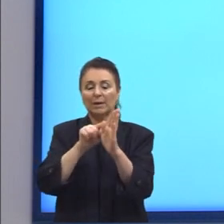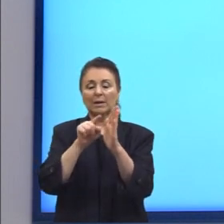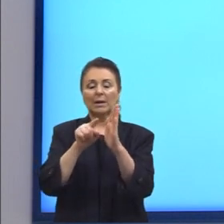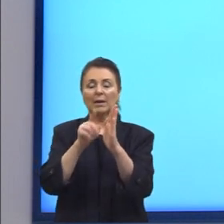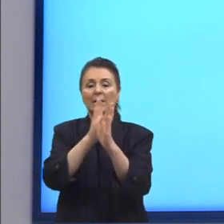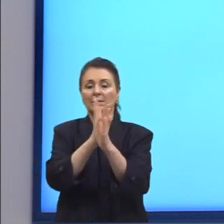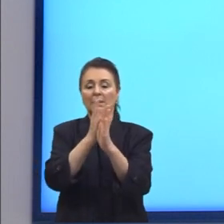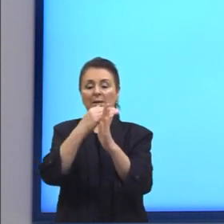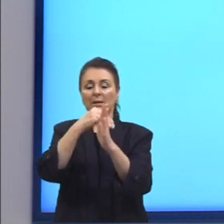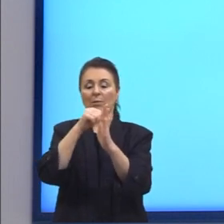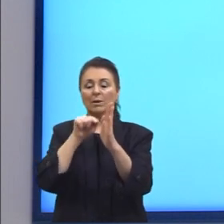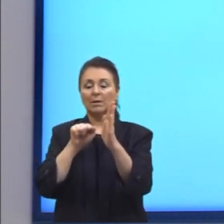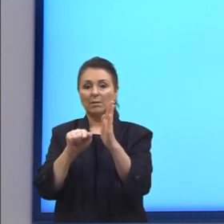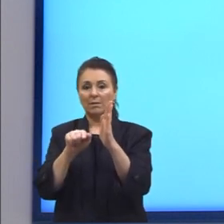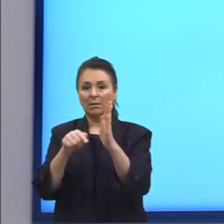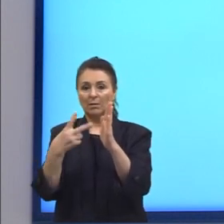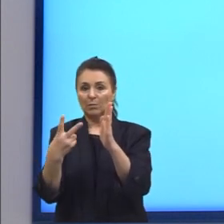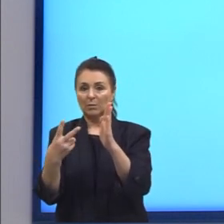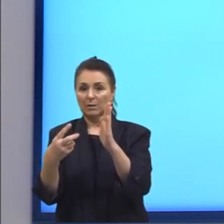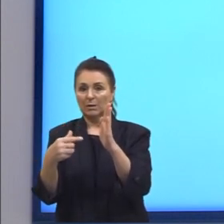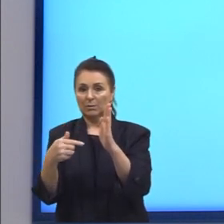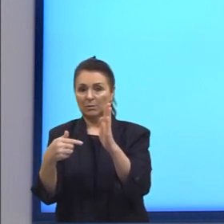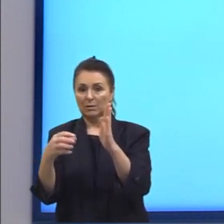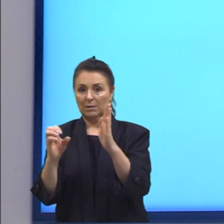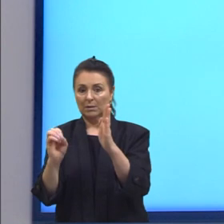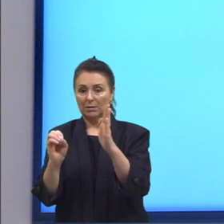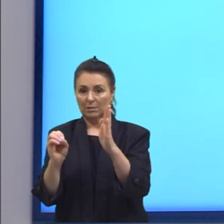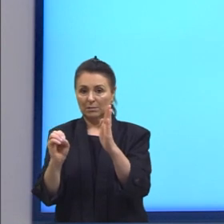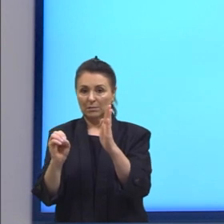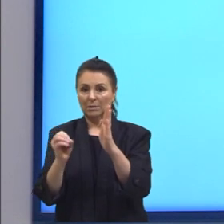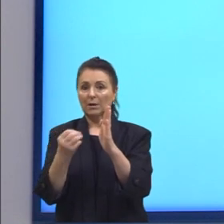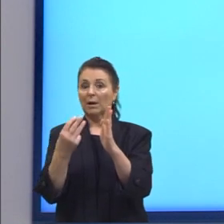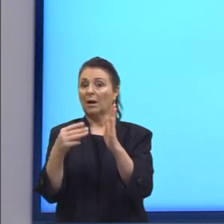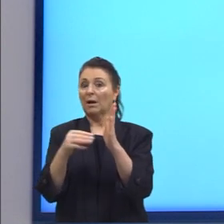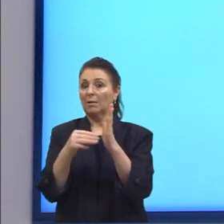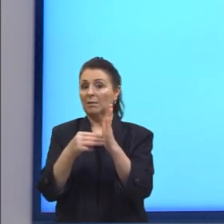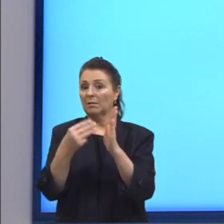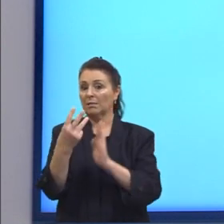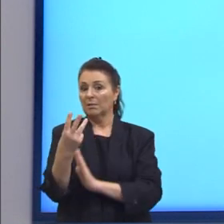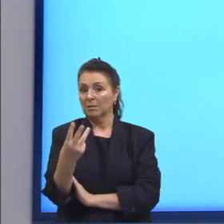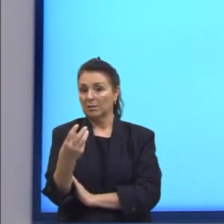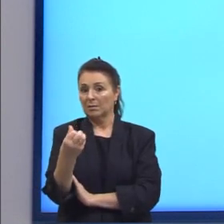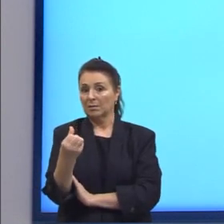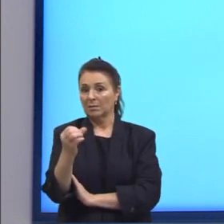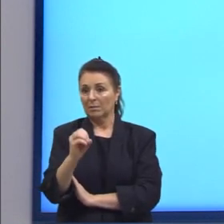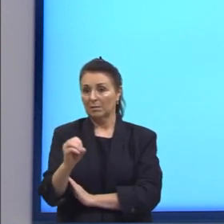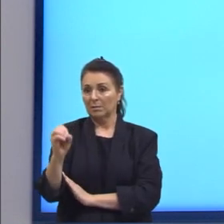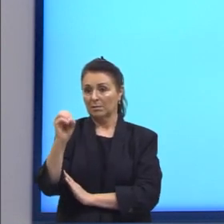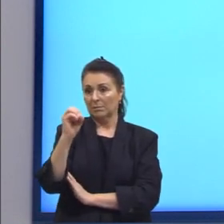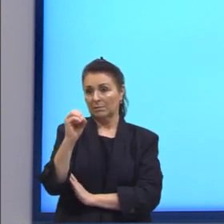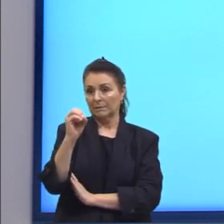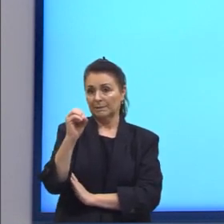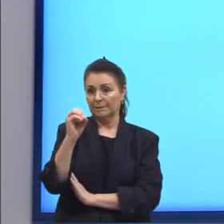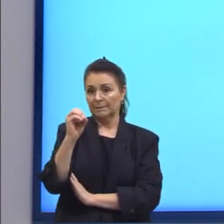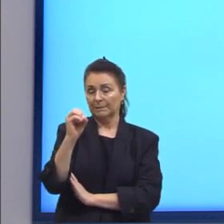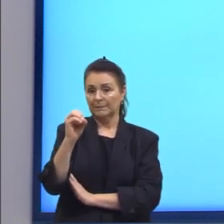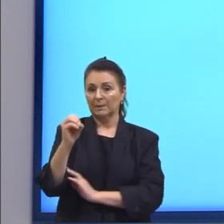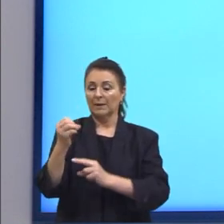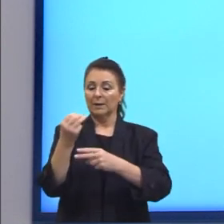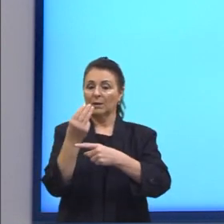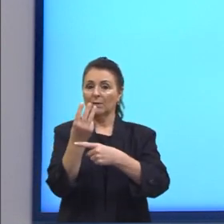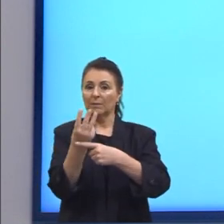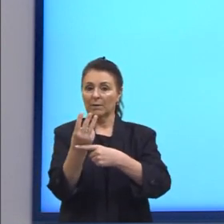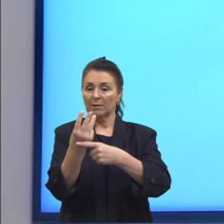270 até 360 graus ou 3π sobre 2 até 2π